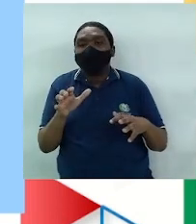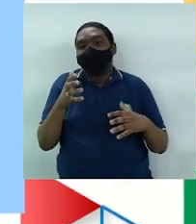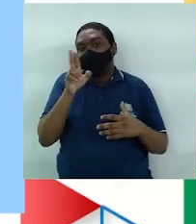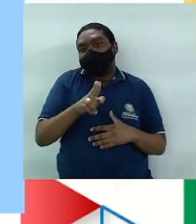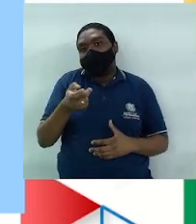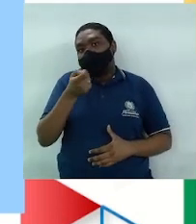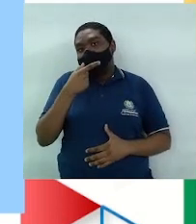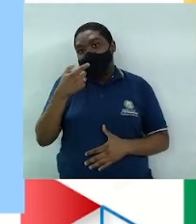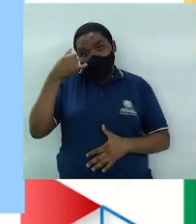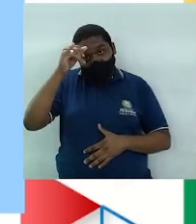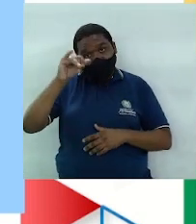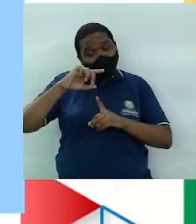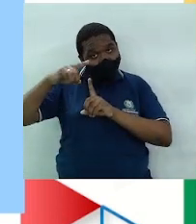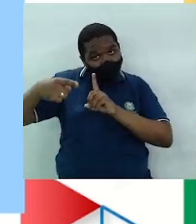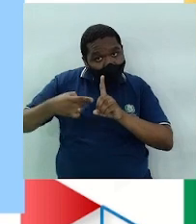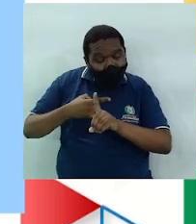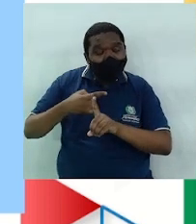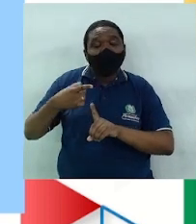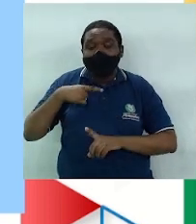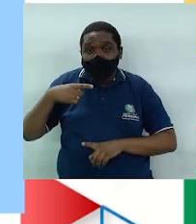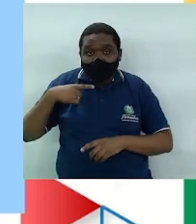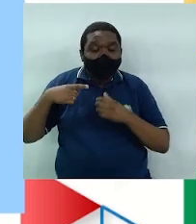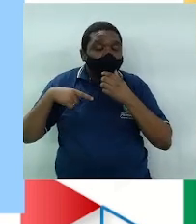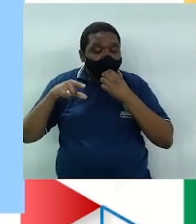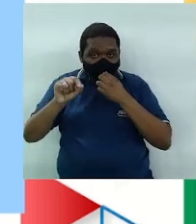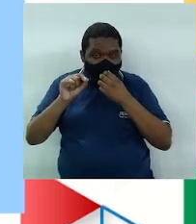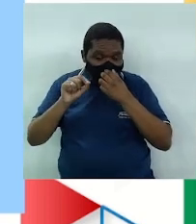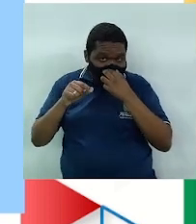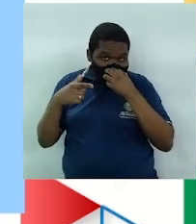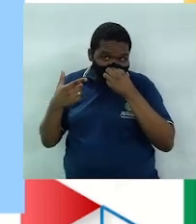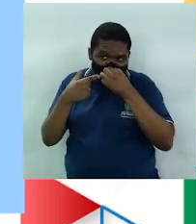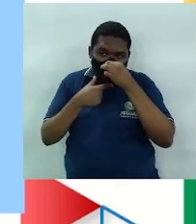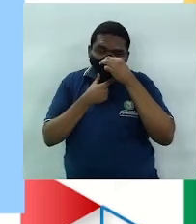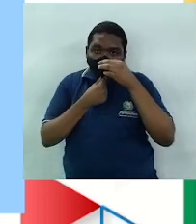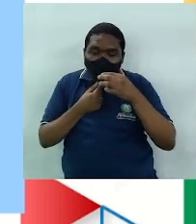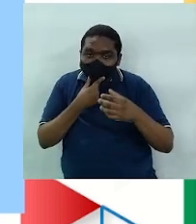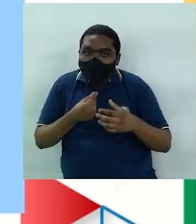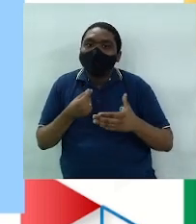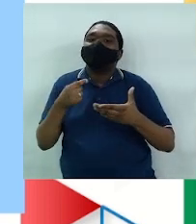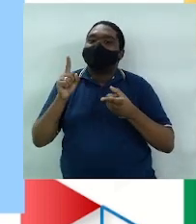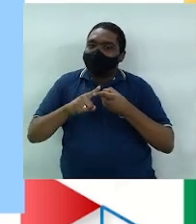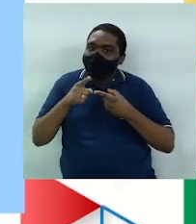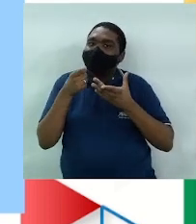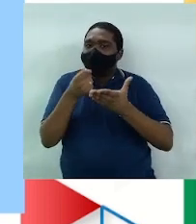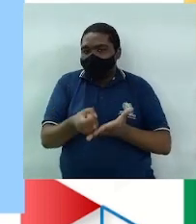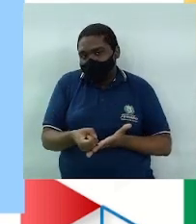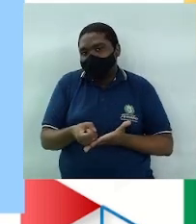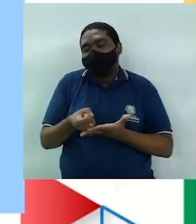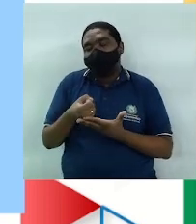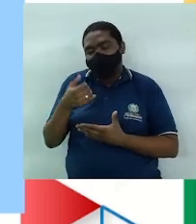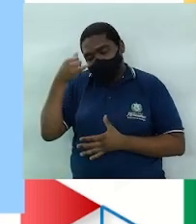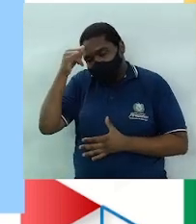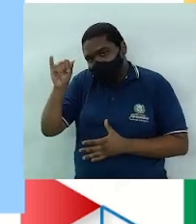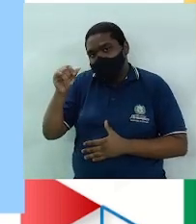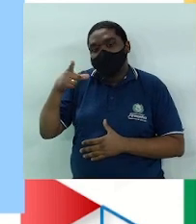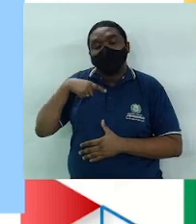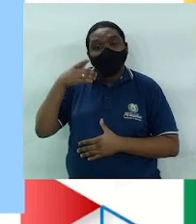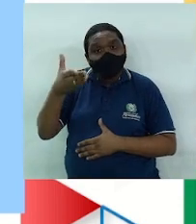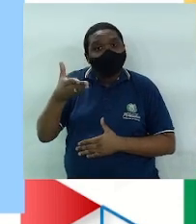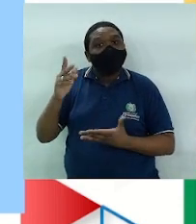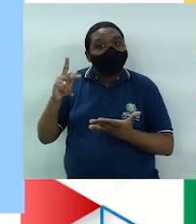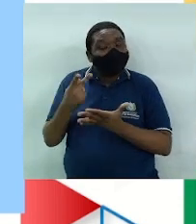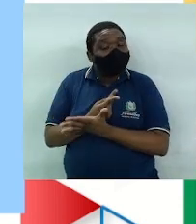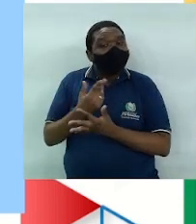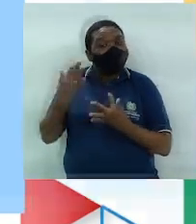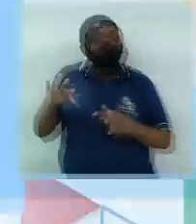engravidar. Inclui a participação do homem na prevenção da gravidez. Observem. É um método que favorece a